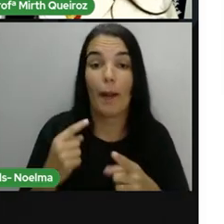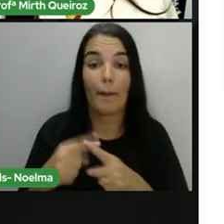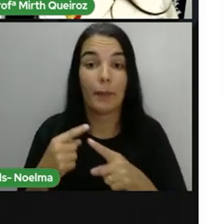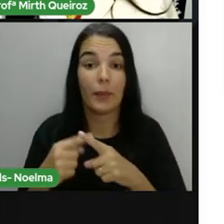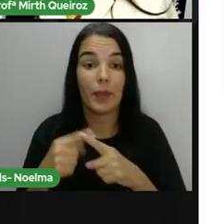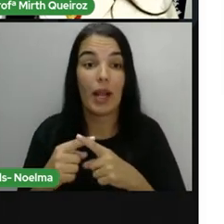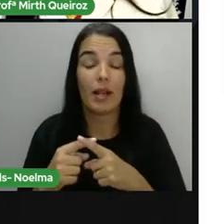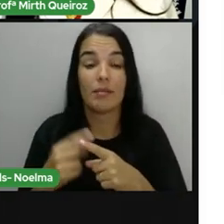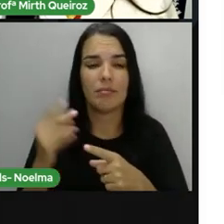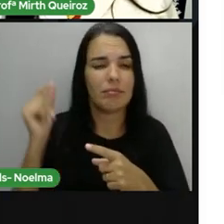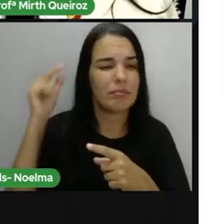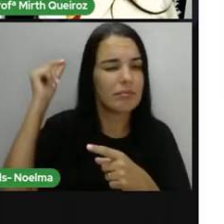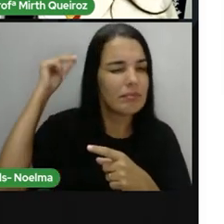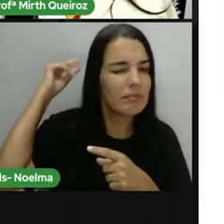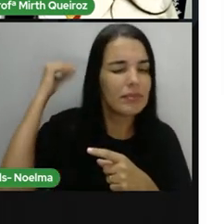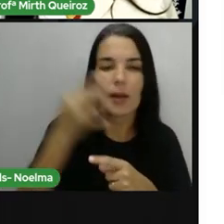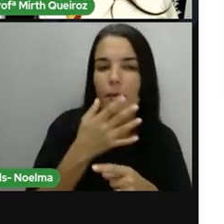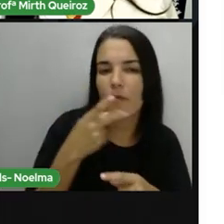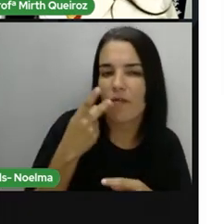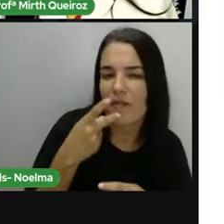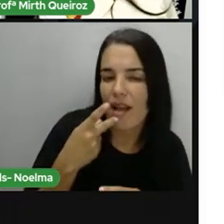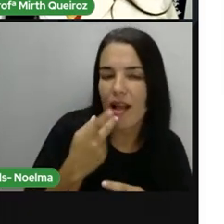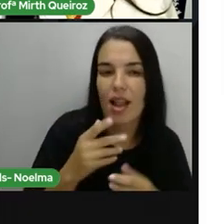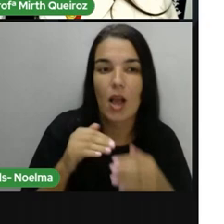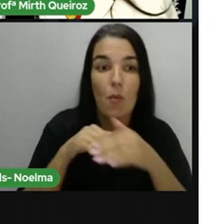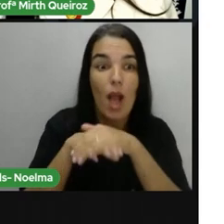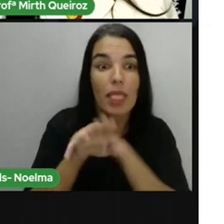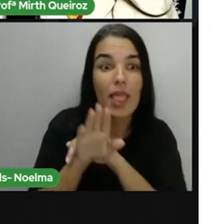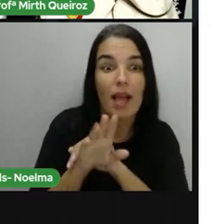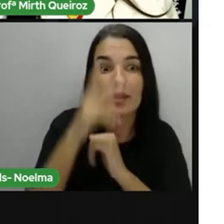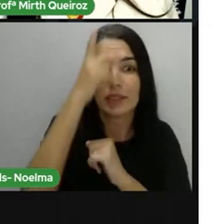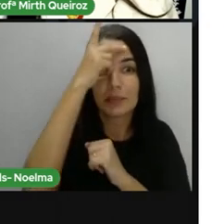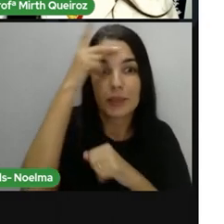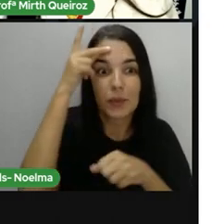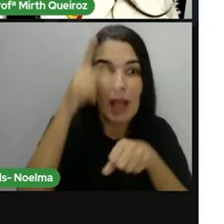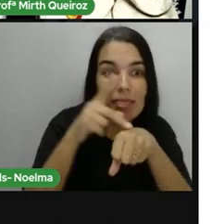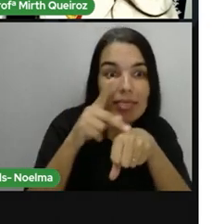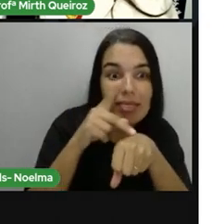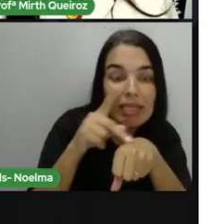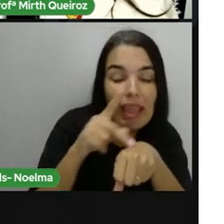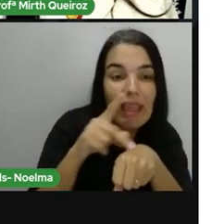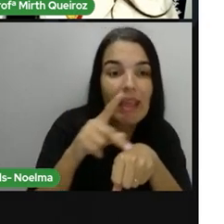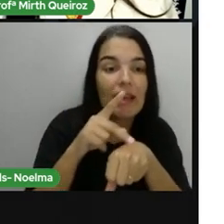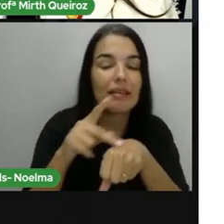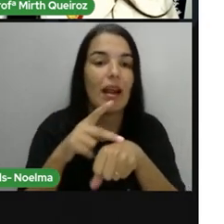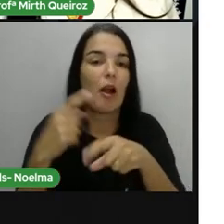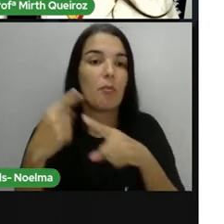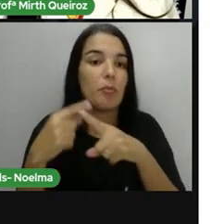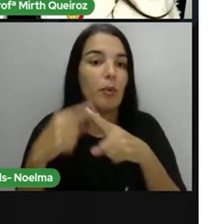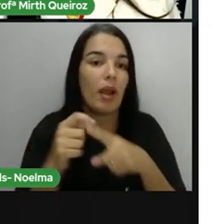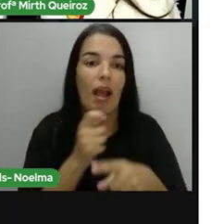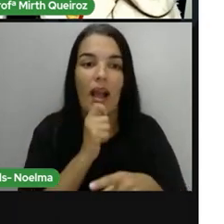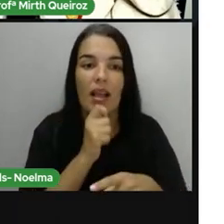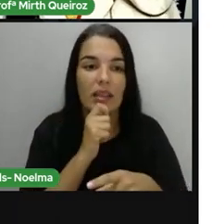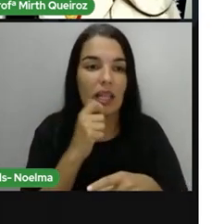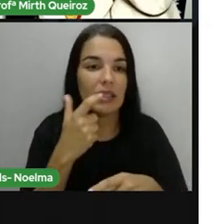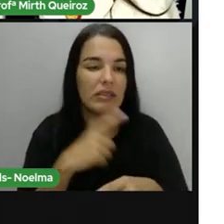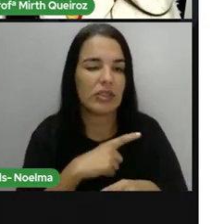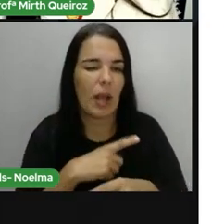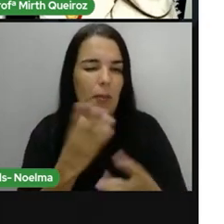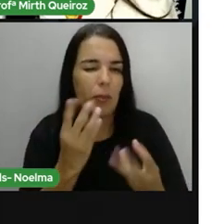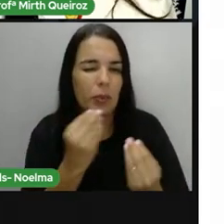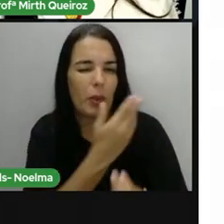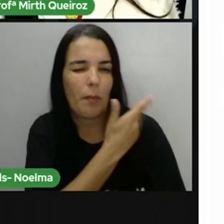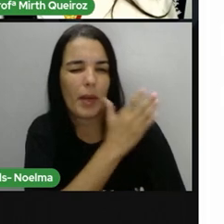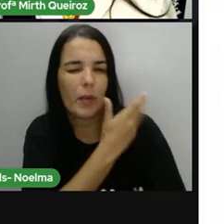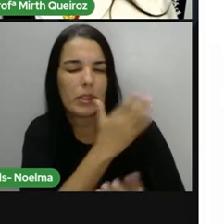a tradição oral, diz que era utilizada para abrigar os negros e escravos nas suas devoções, quando ainda havia a segregação racial, na